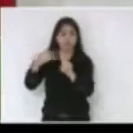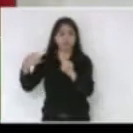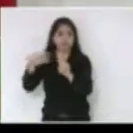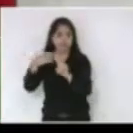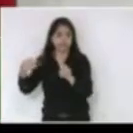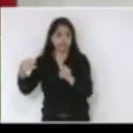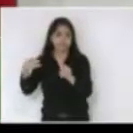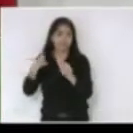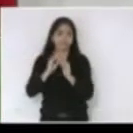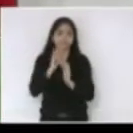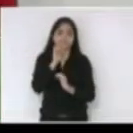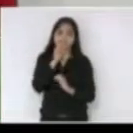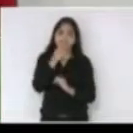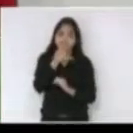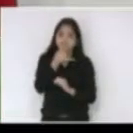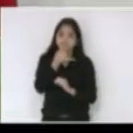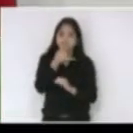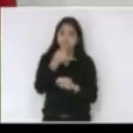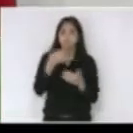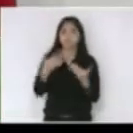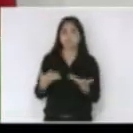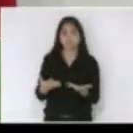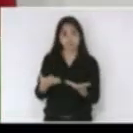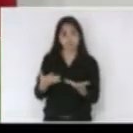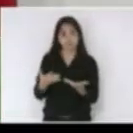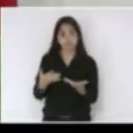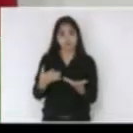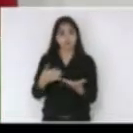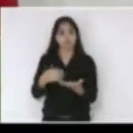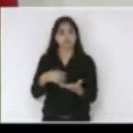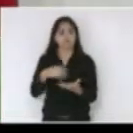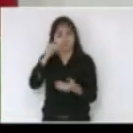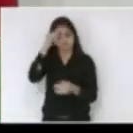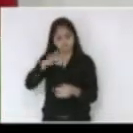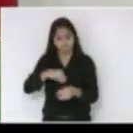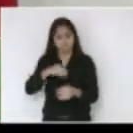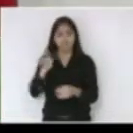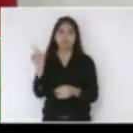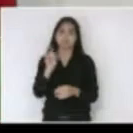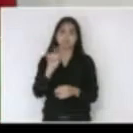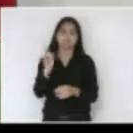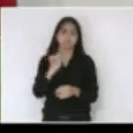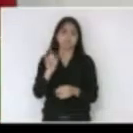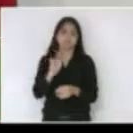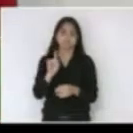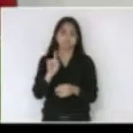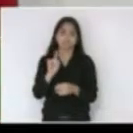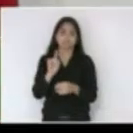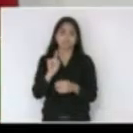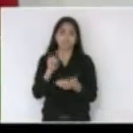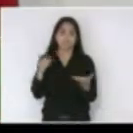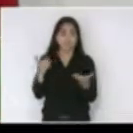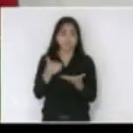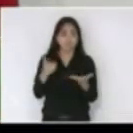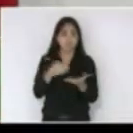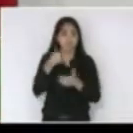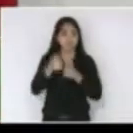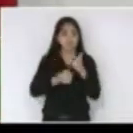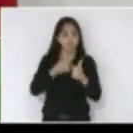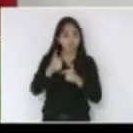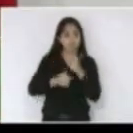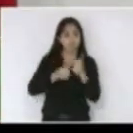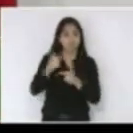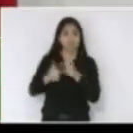eu lamento profundamente isso mas eu não vou desistir eu hoje exerço com muito prazer com muita honra